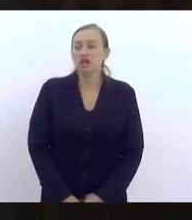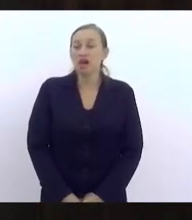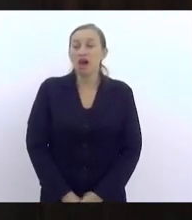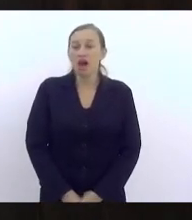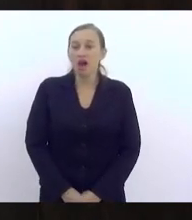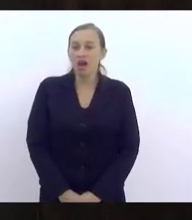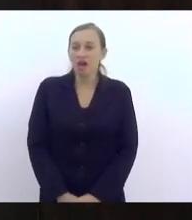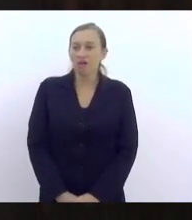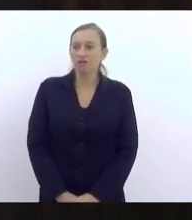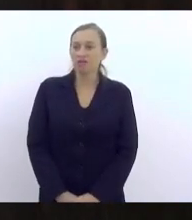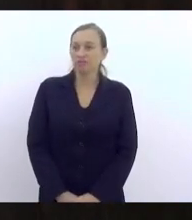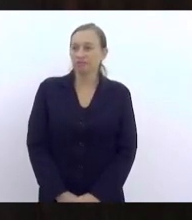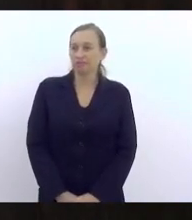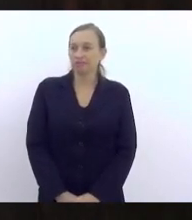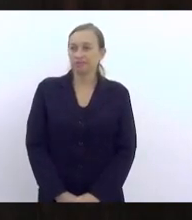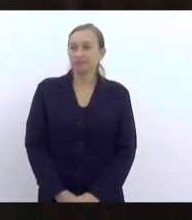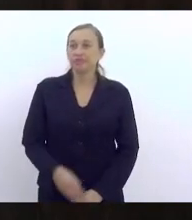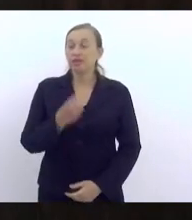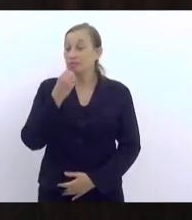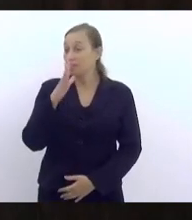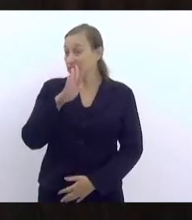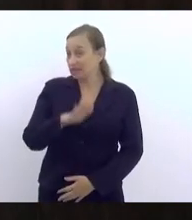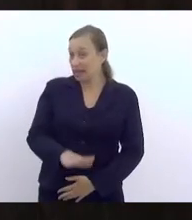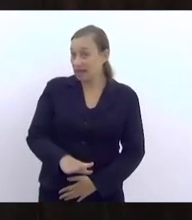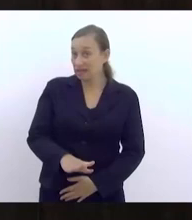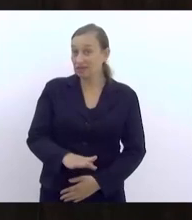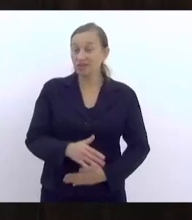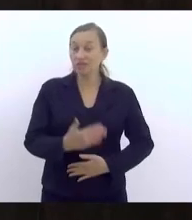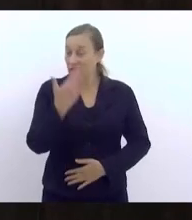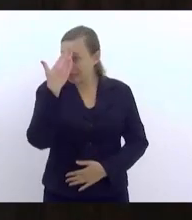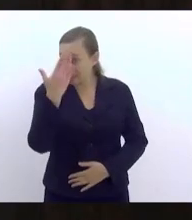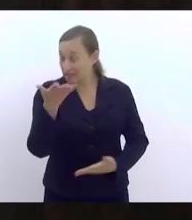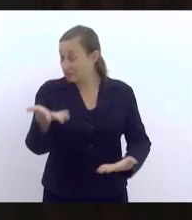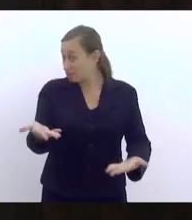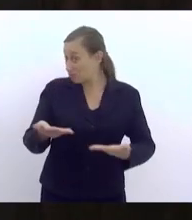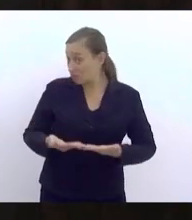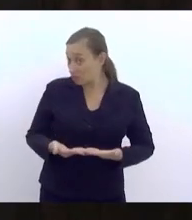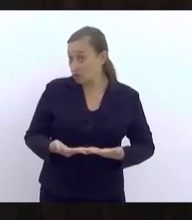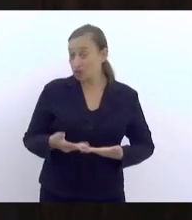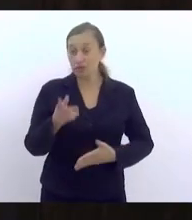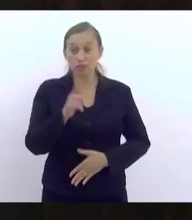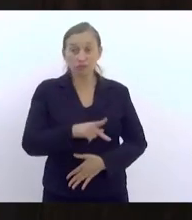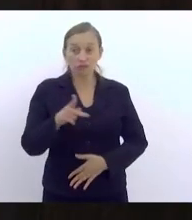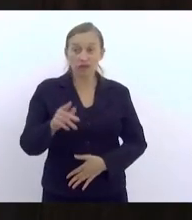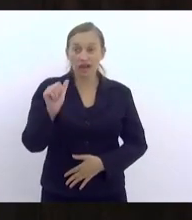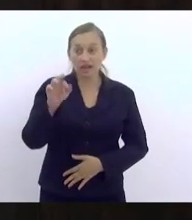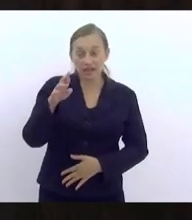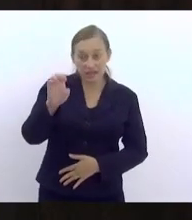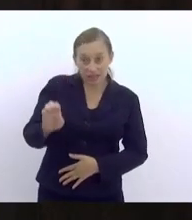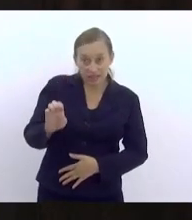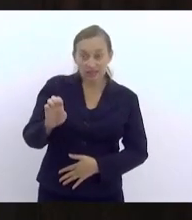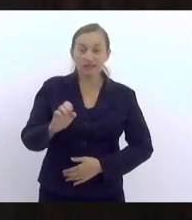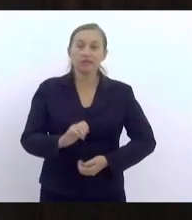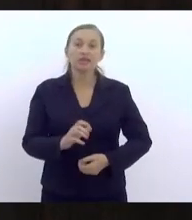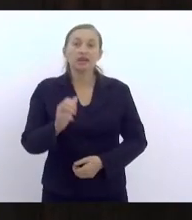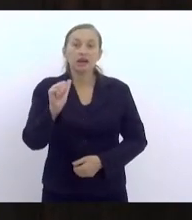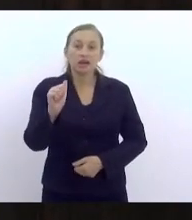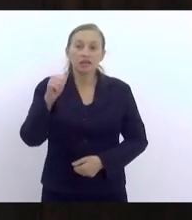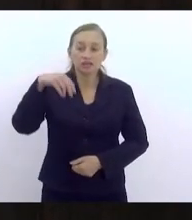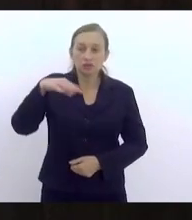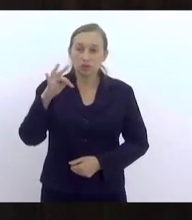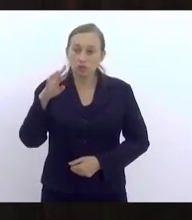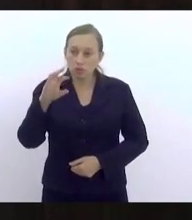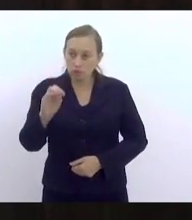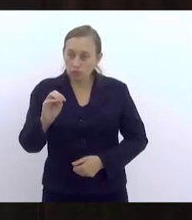Oi, boa tarde, eu agradeço o convite, a professora Ariane, o professor Antônio,